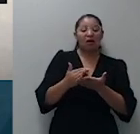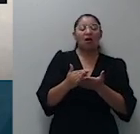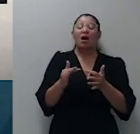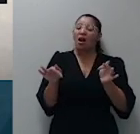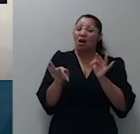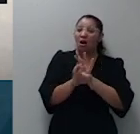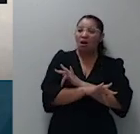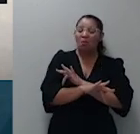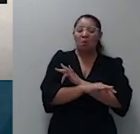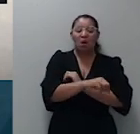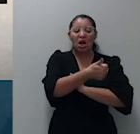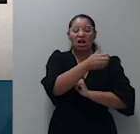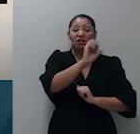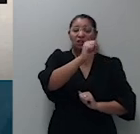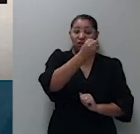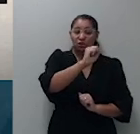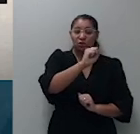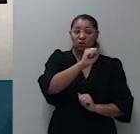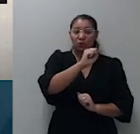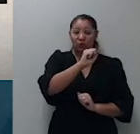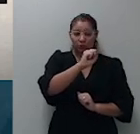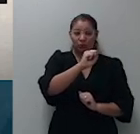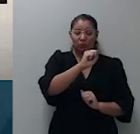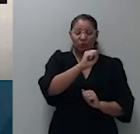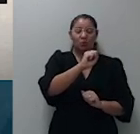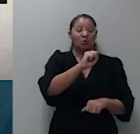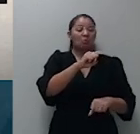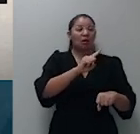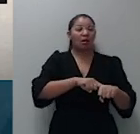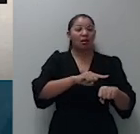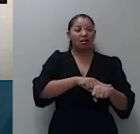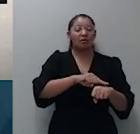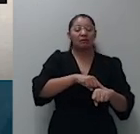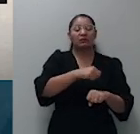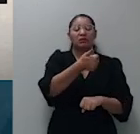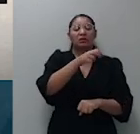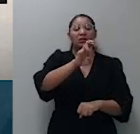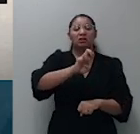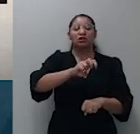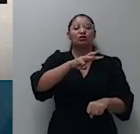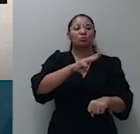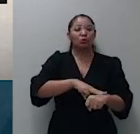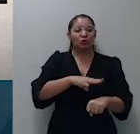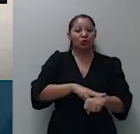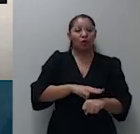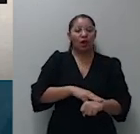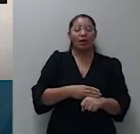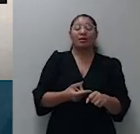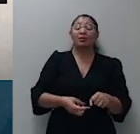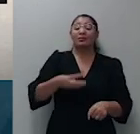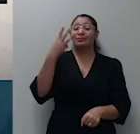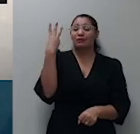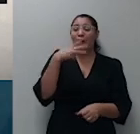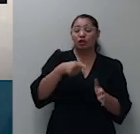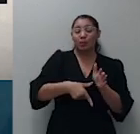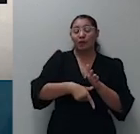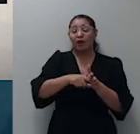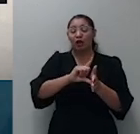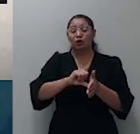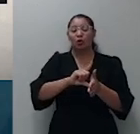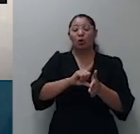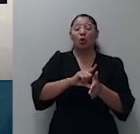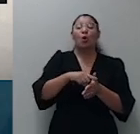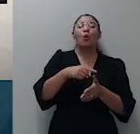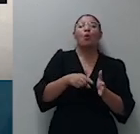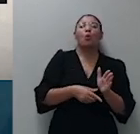15 minutos, tendo sido julgado 52 processos, três processos adiados, um processo suspenso e um retirado de